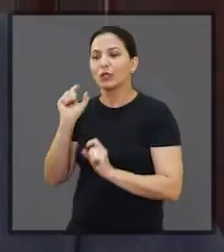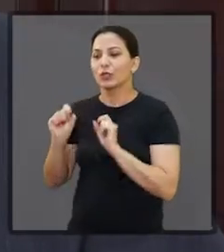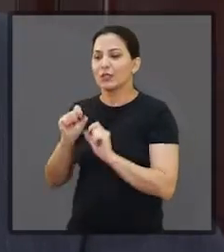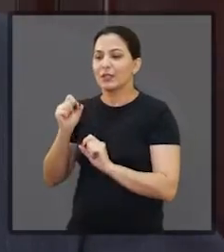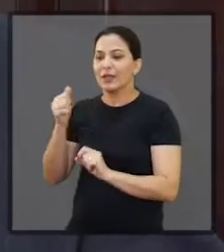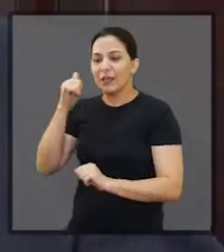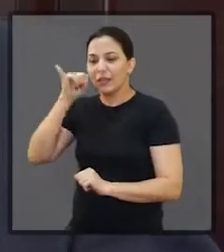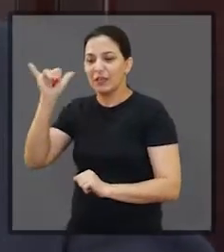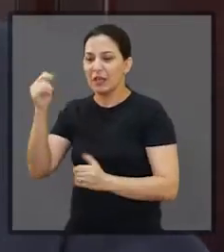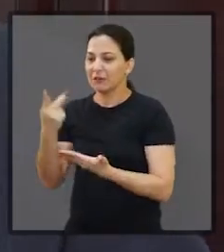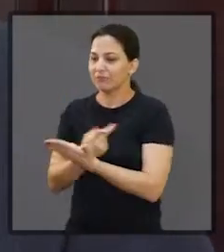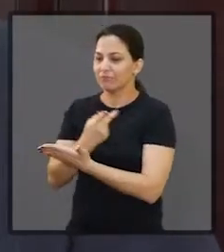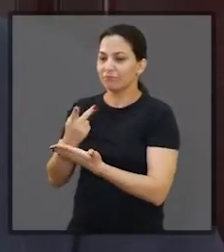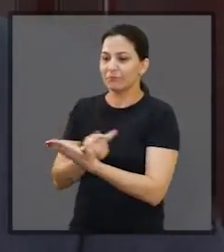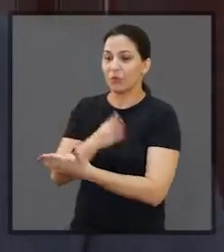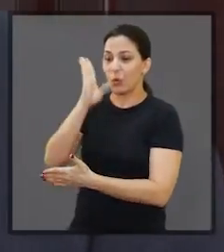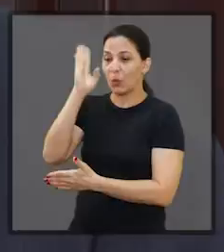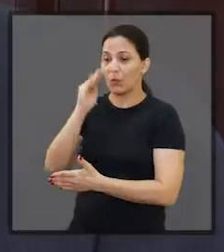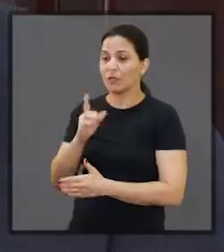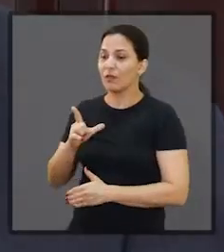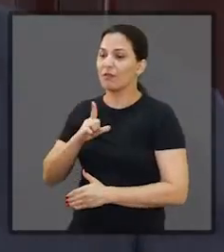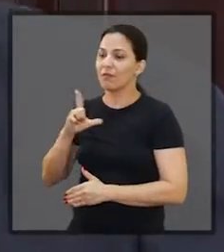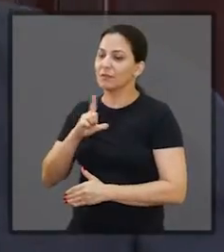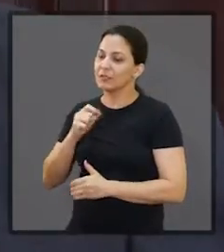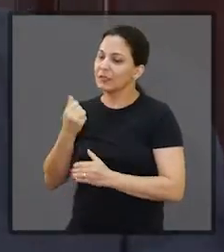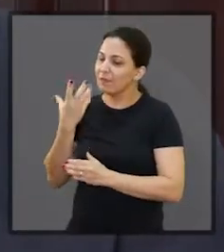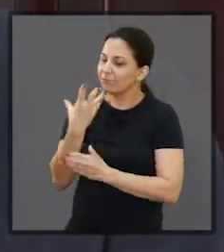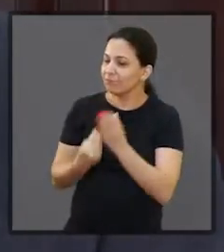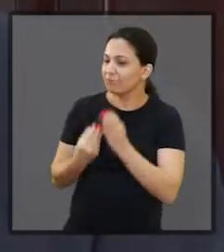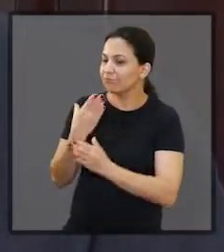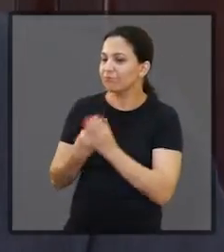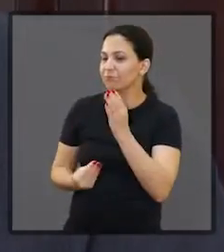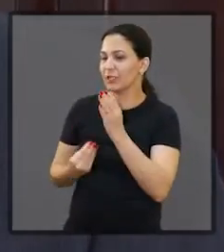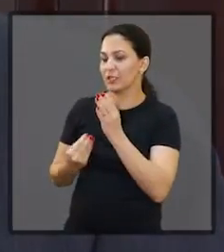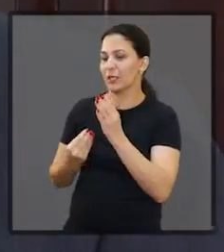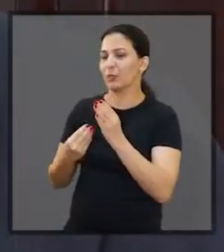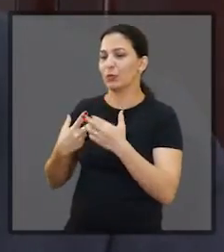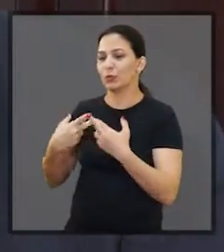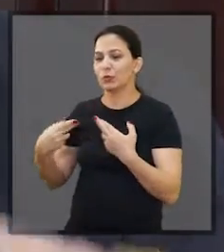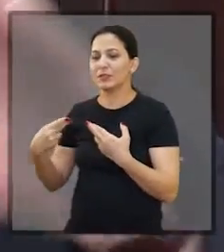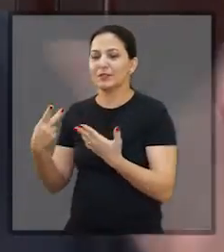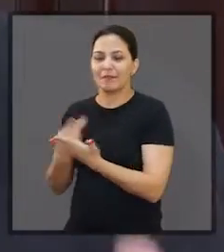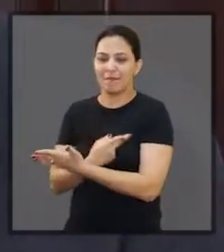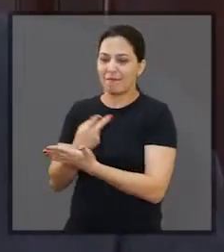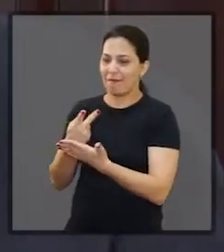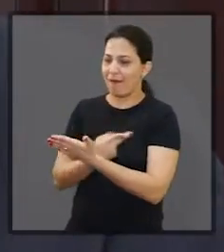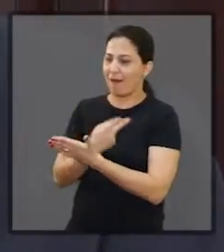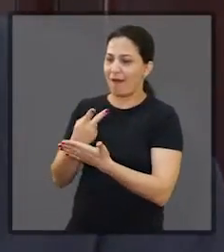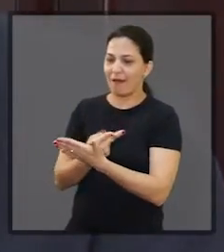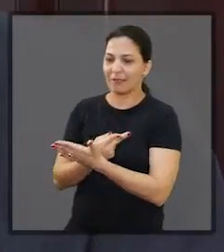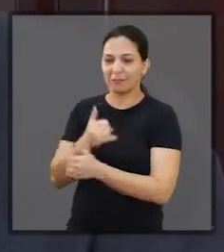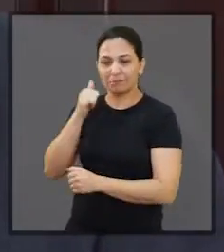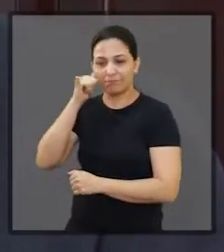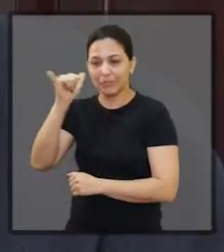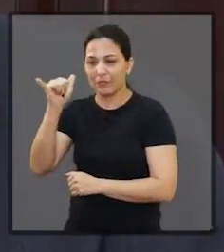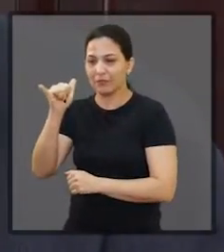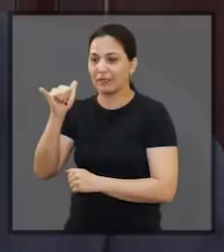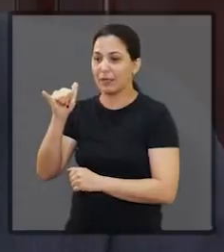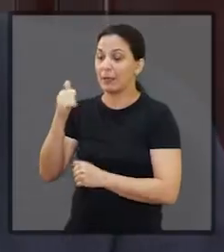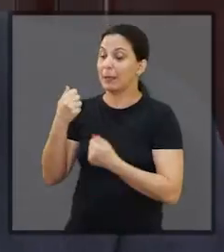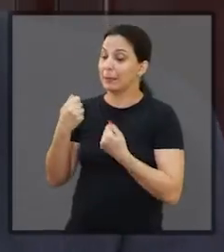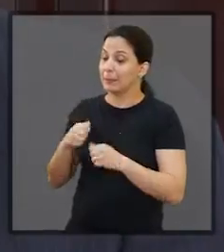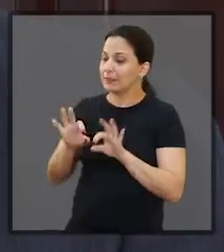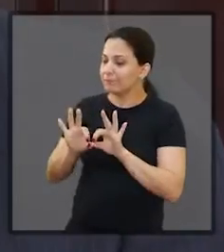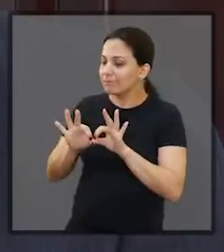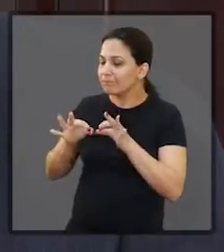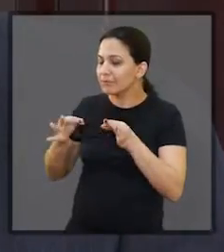Eu acho que os excessos devem ser combatidos. E o Brasil, hoje, é um exemplo de excessos, de heroísmos que não existem. E,